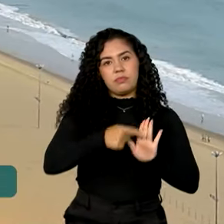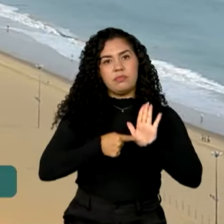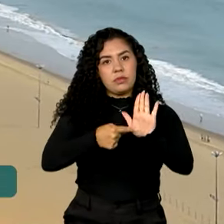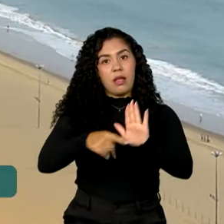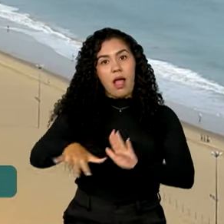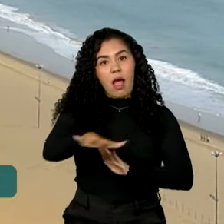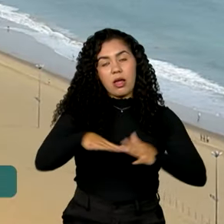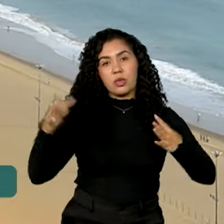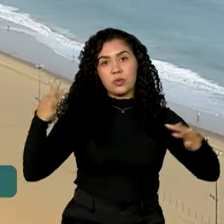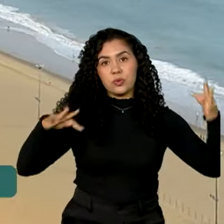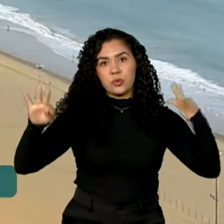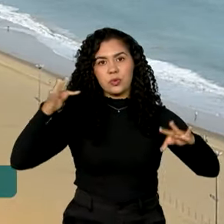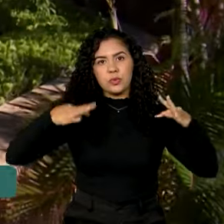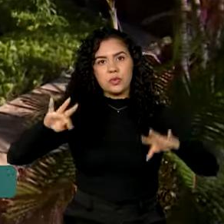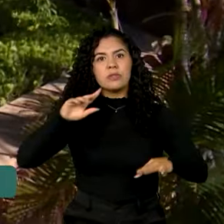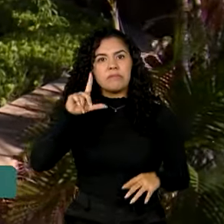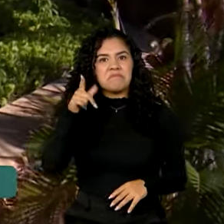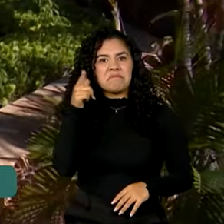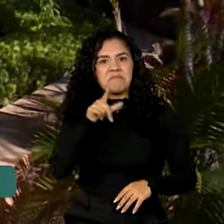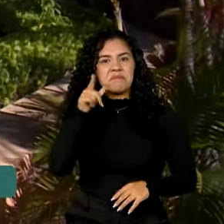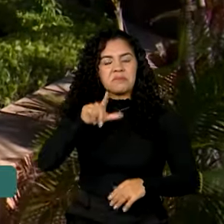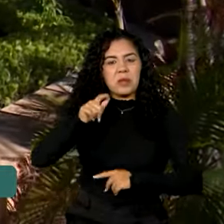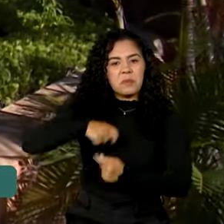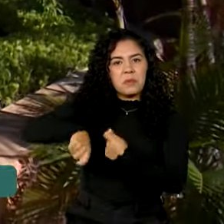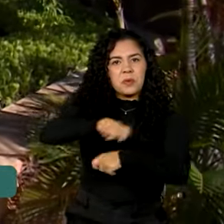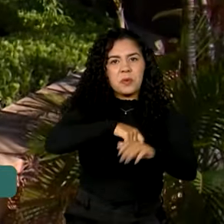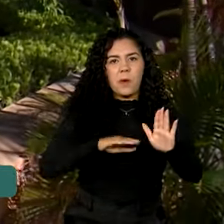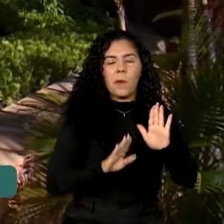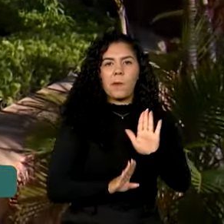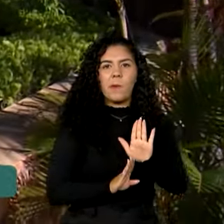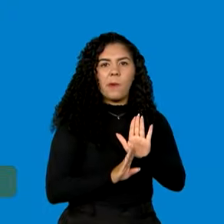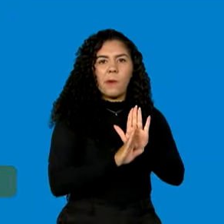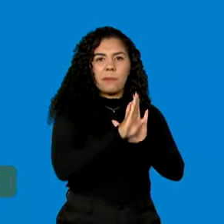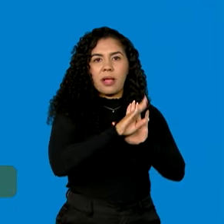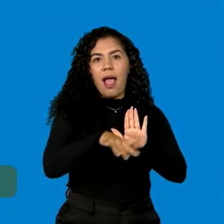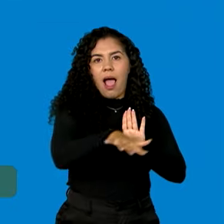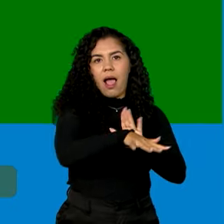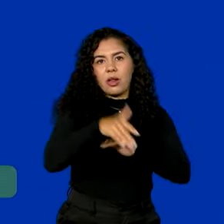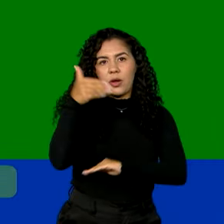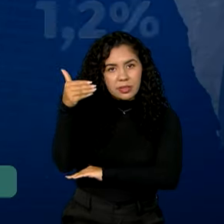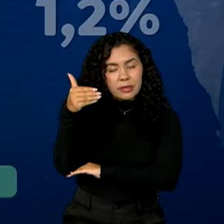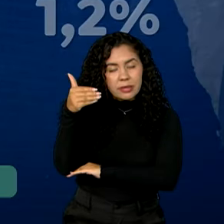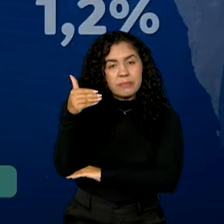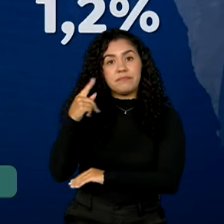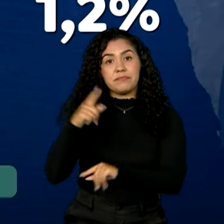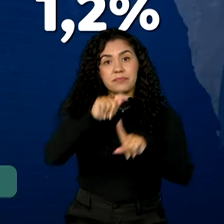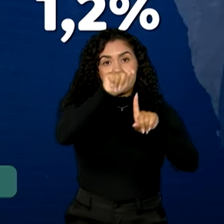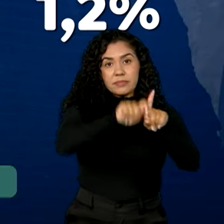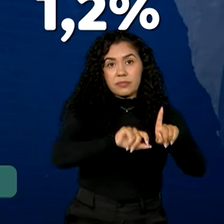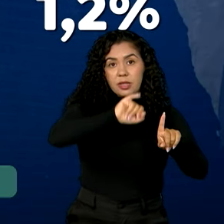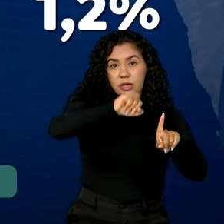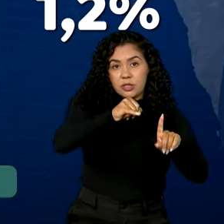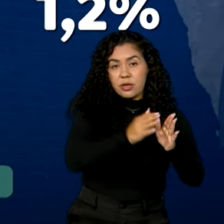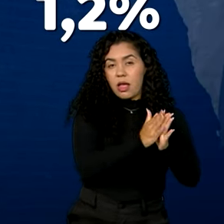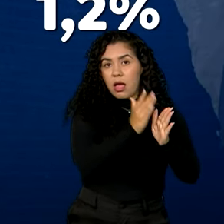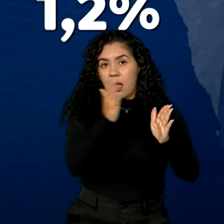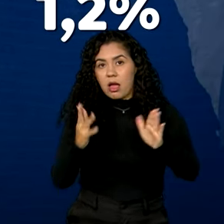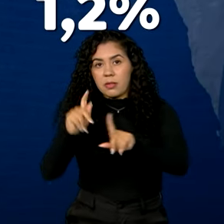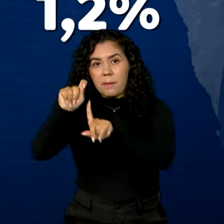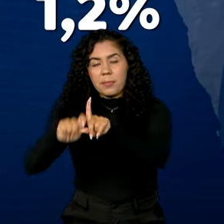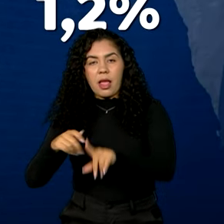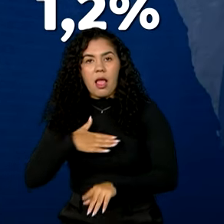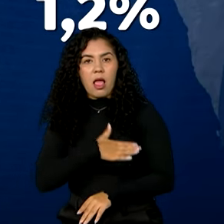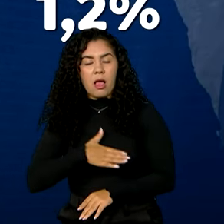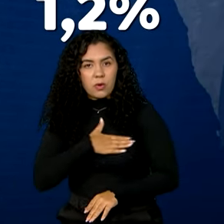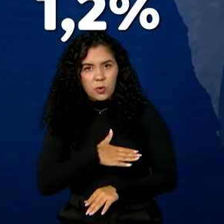turismo está mais aquecido no país, com crescimento na hotelaria. De janeiro a agosto de 2024, a